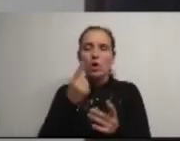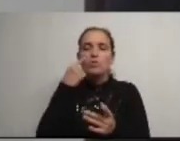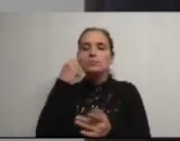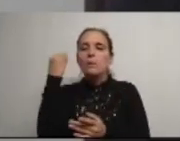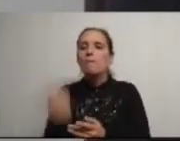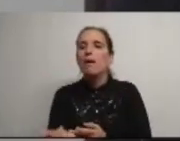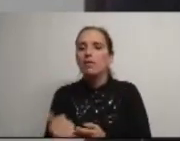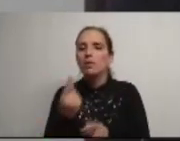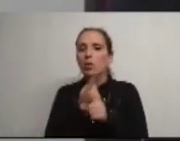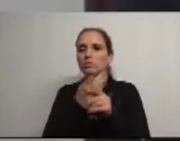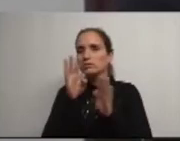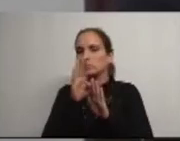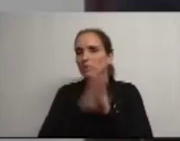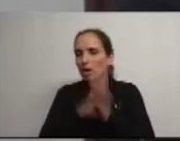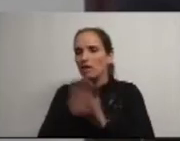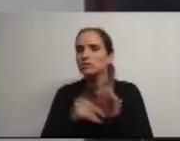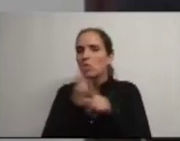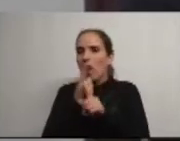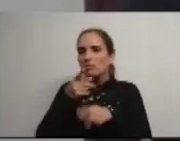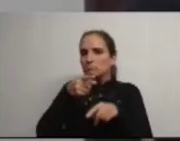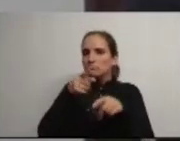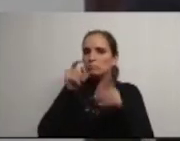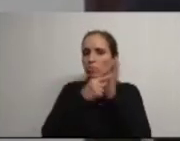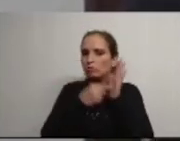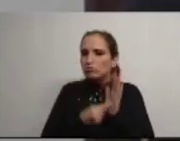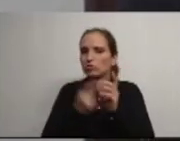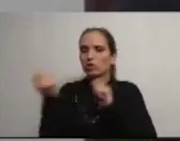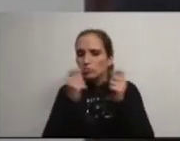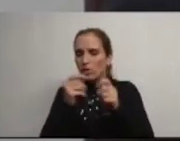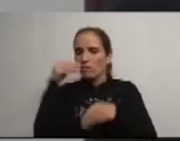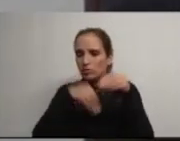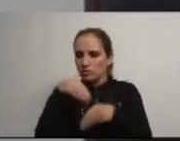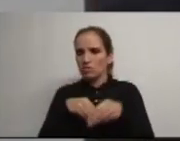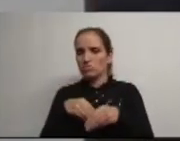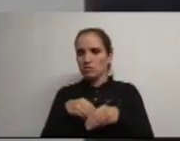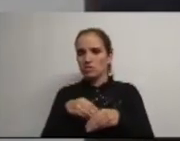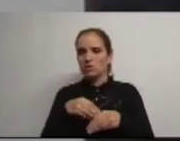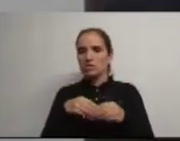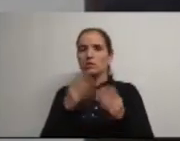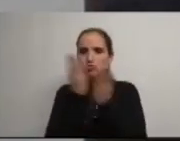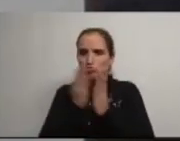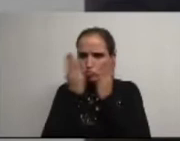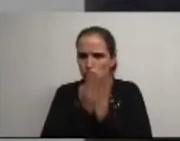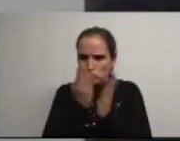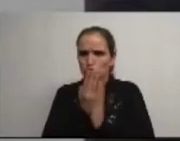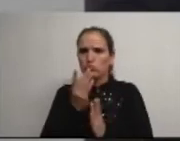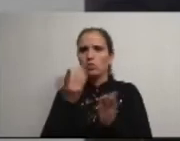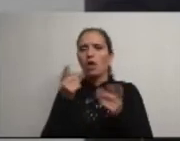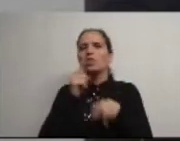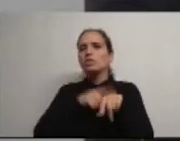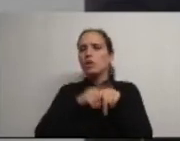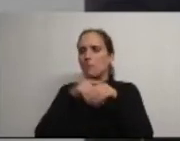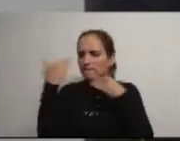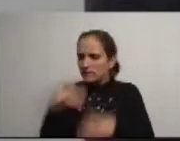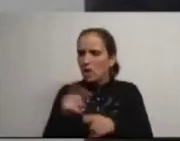responsabilidade sobre as matérias que aqui vêm para apreciação discussão e votação que a gestude que em tempo oportuno